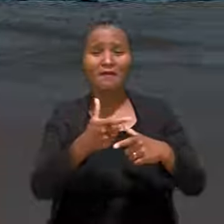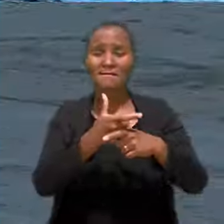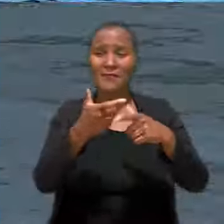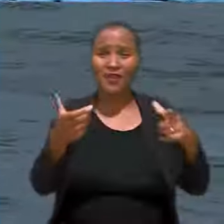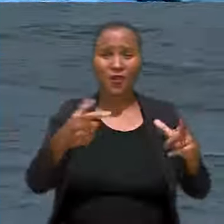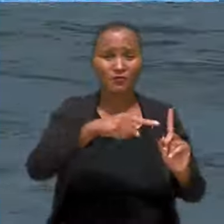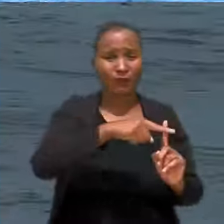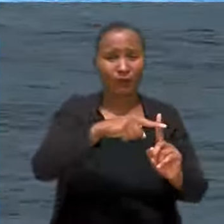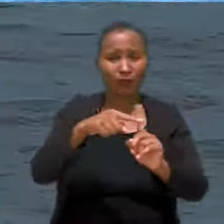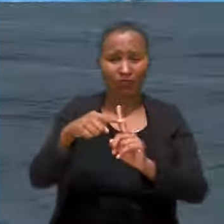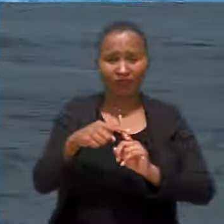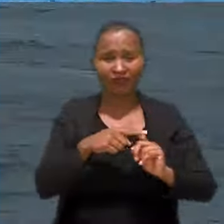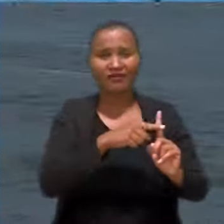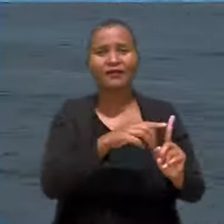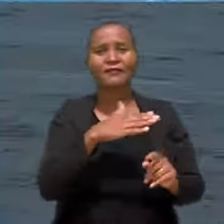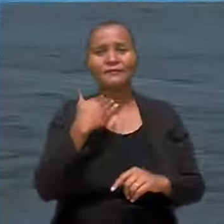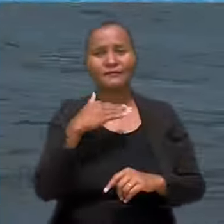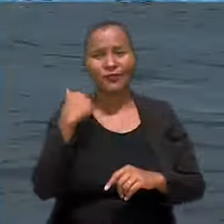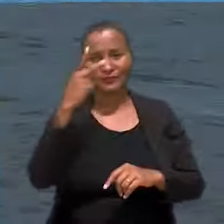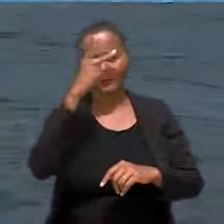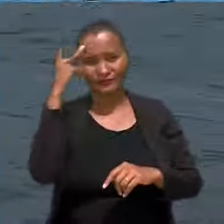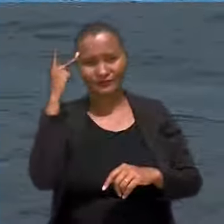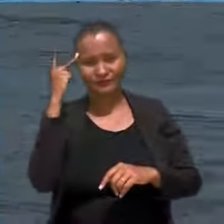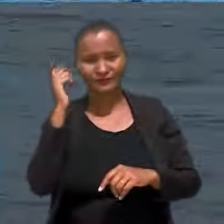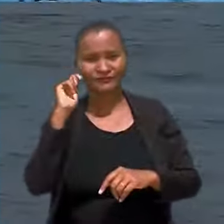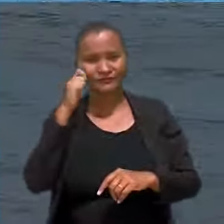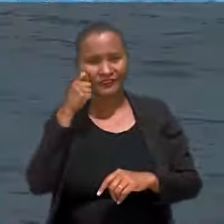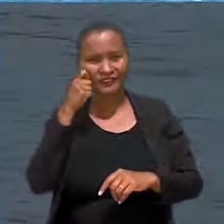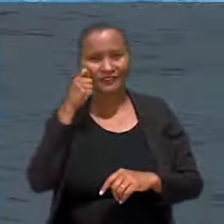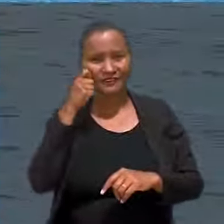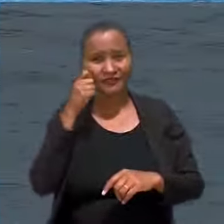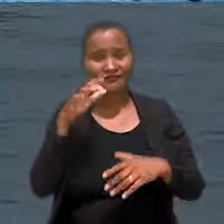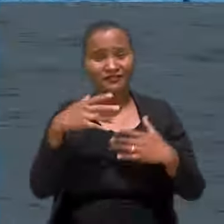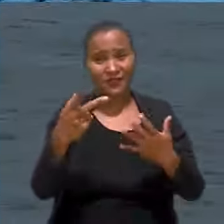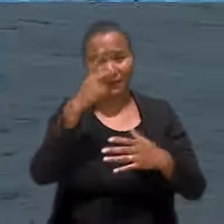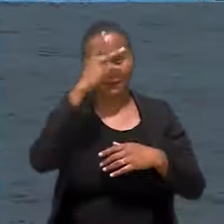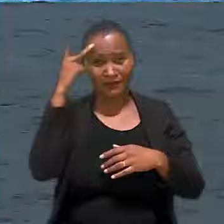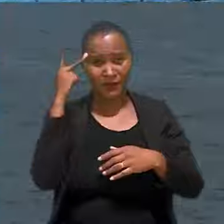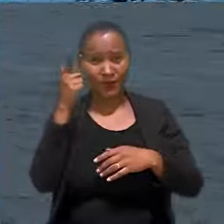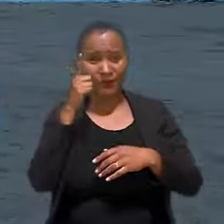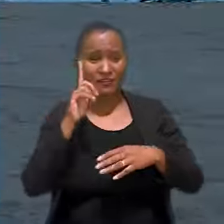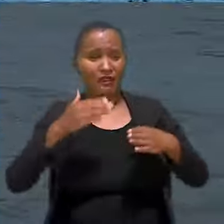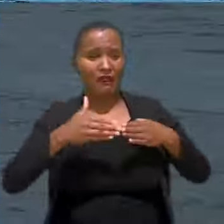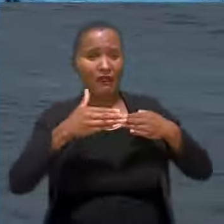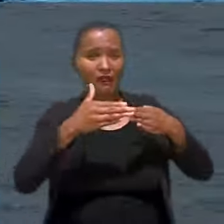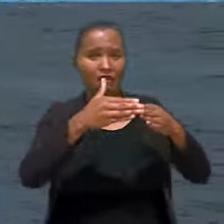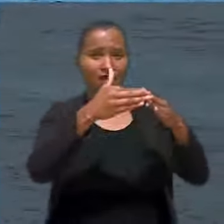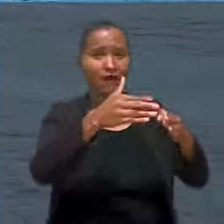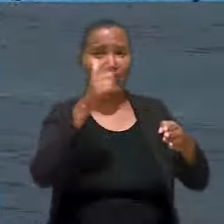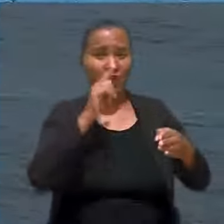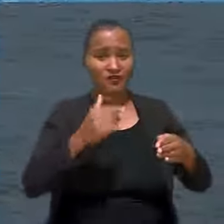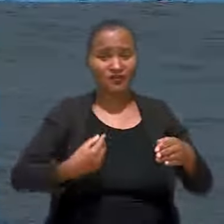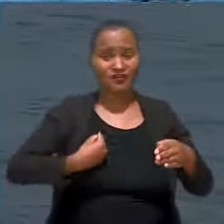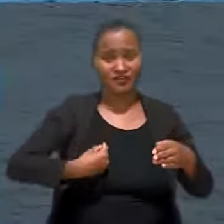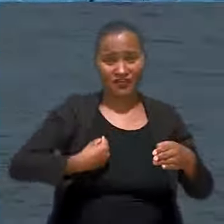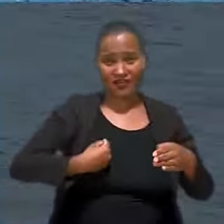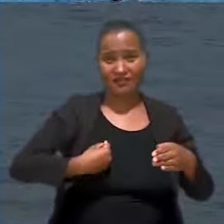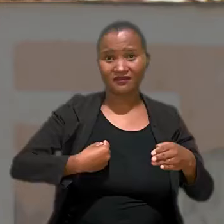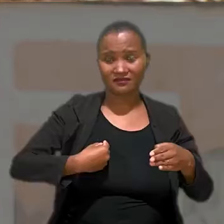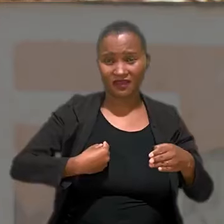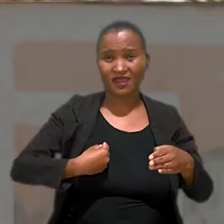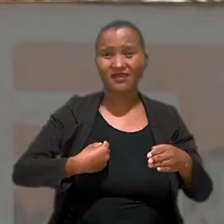que chega ao Brasil, que consegue sobreviver às tragédias da travessia atlântica, é uma população que chega